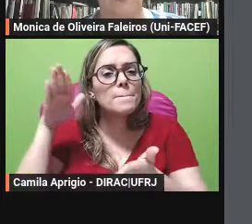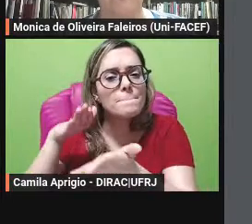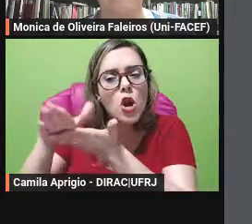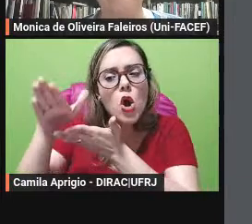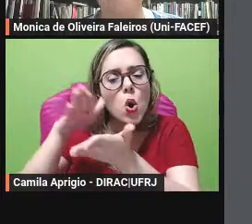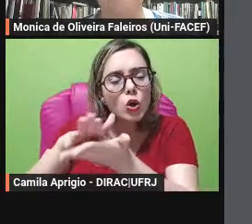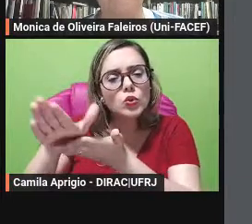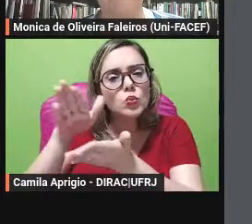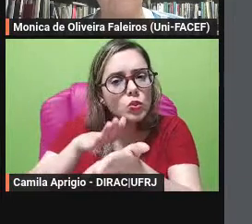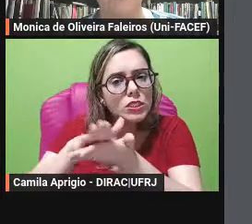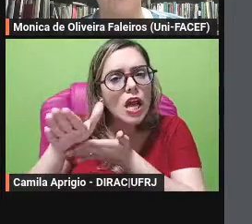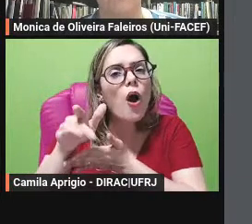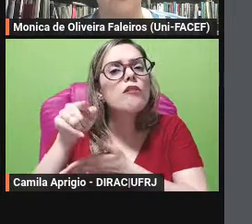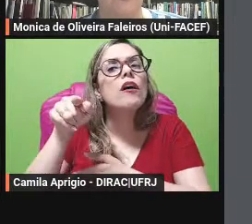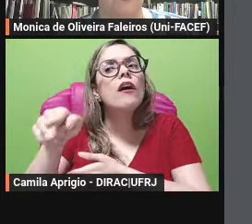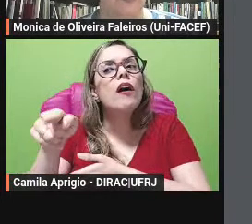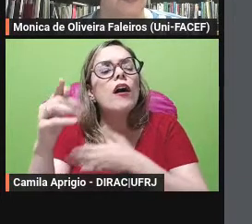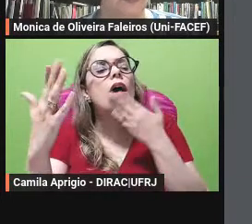da tradição